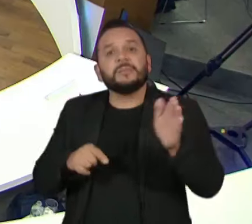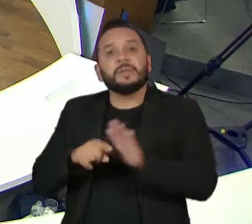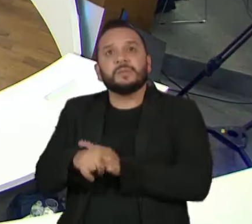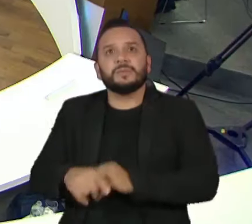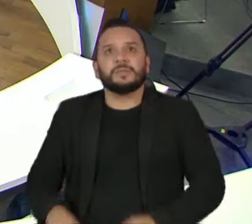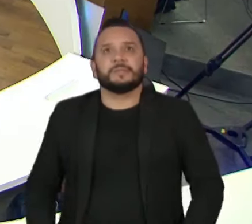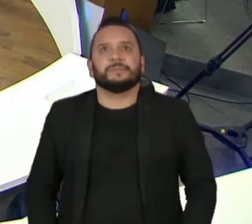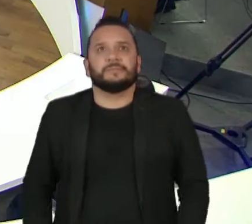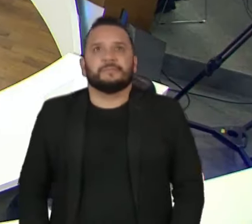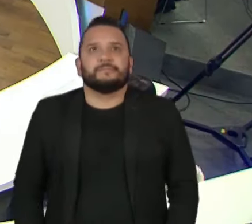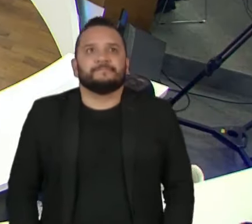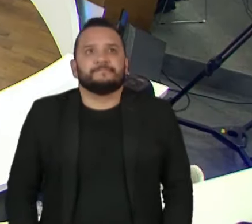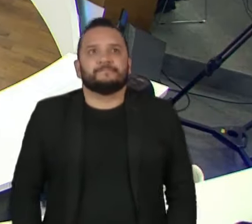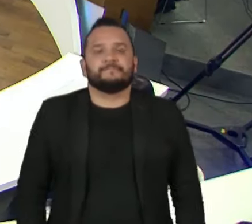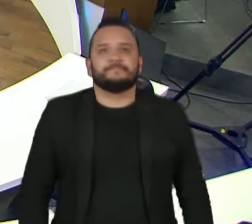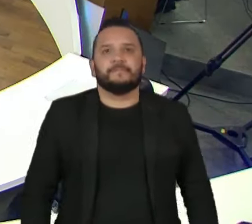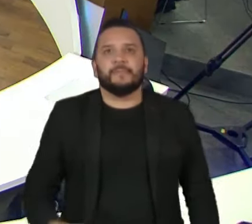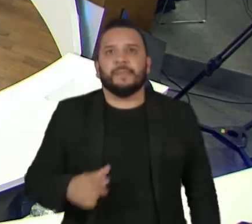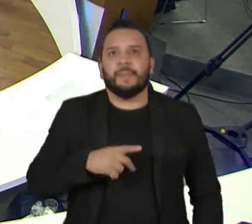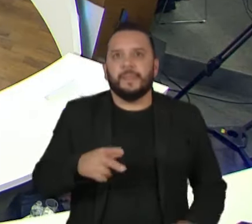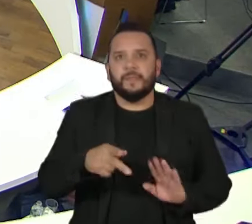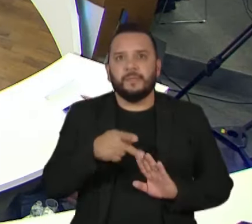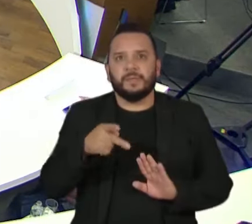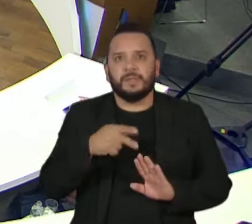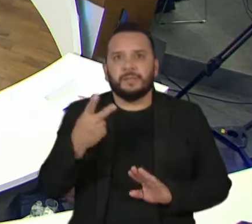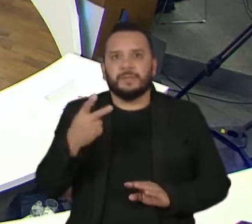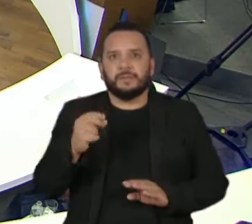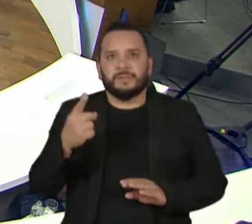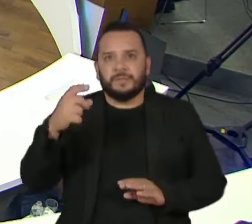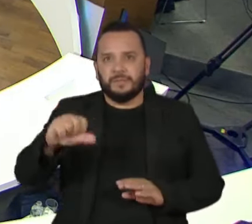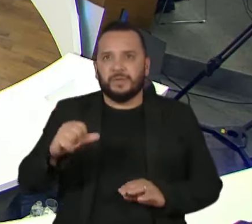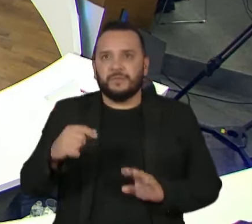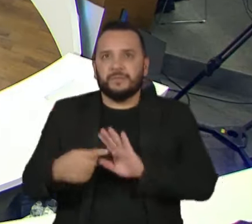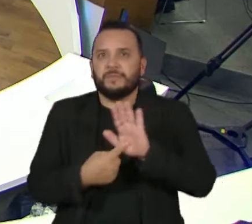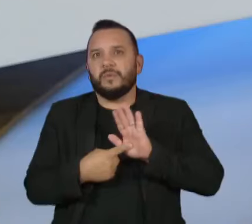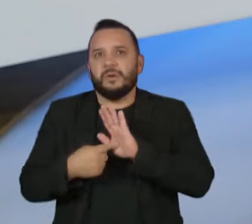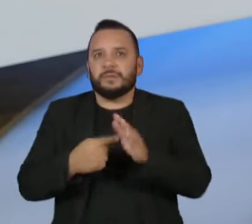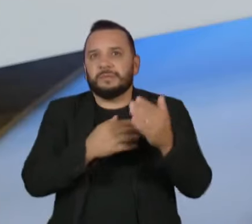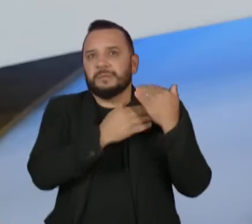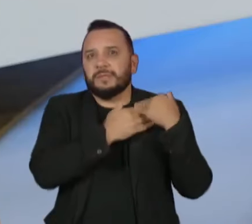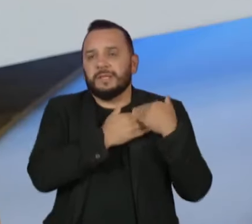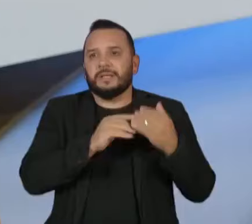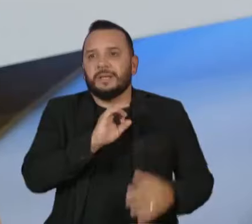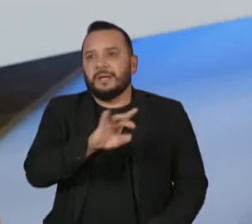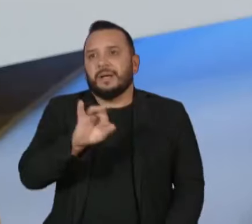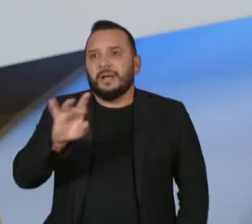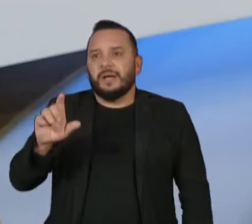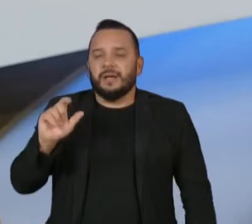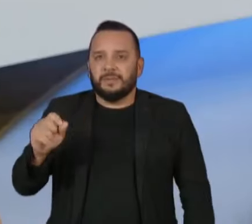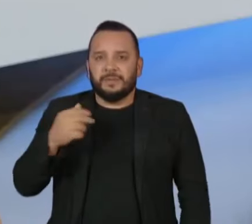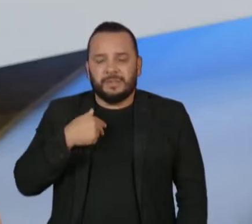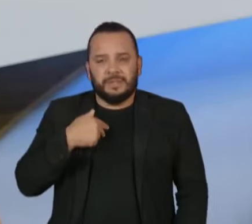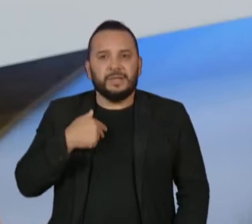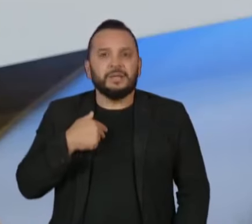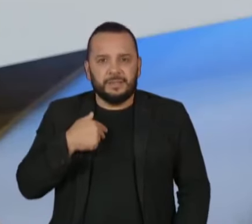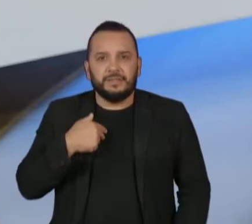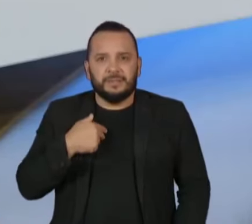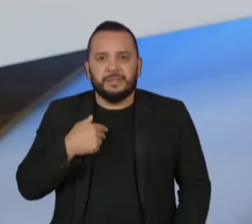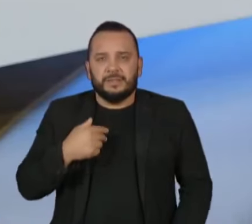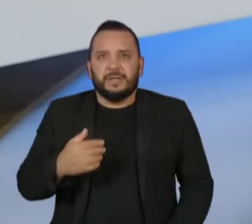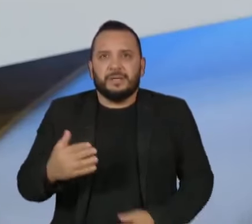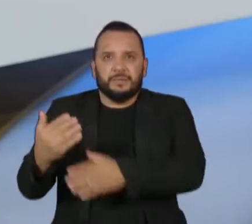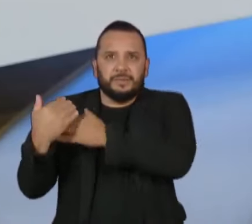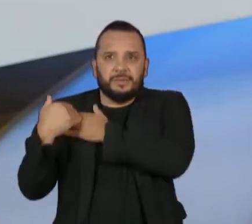Tem uma, ministro, tem uma portaria de 2019 que determina os papéis de cada órgão na assinatura de um acordo de leniência.